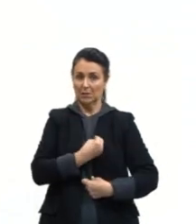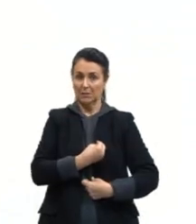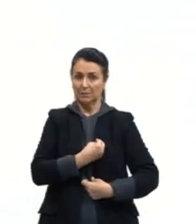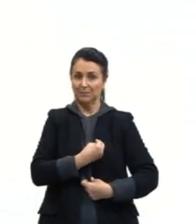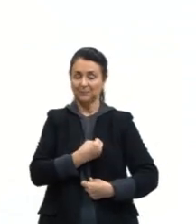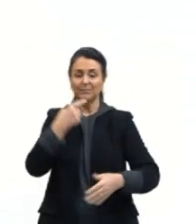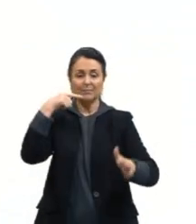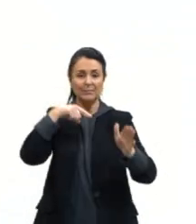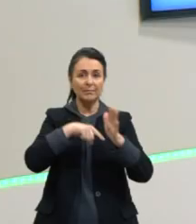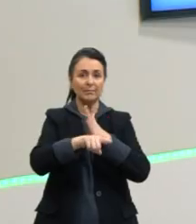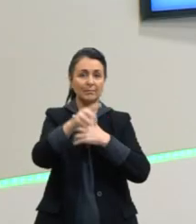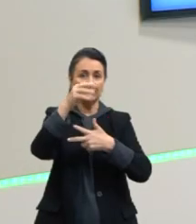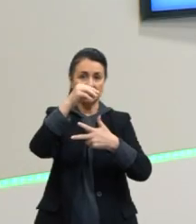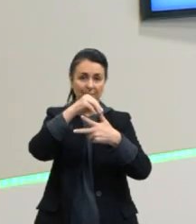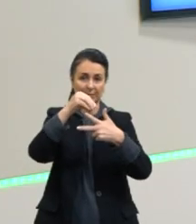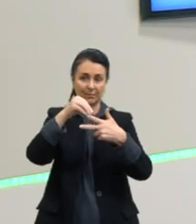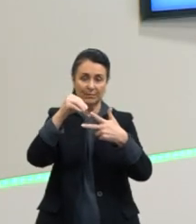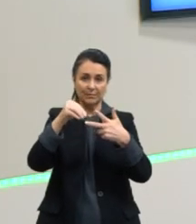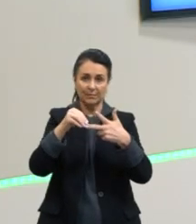Questões do ENEM.